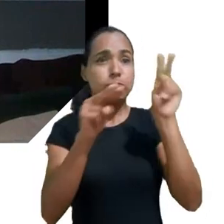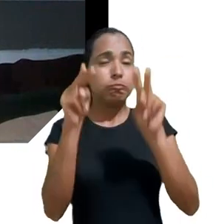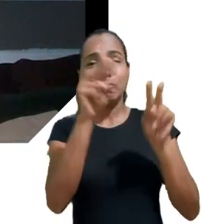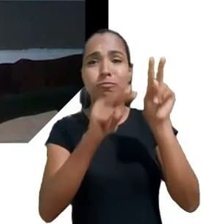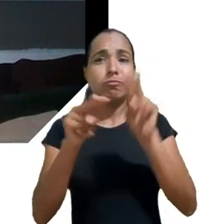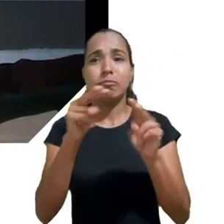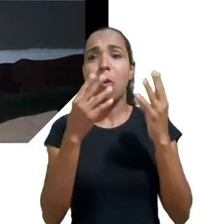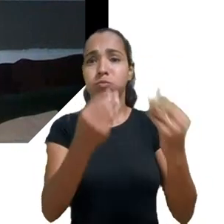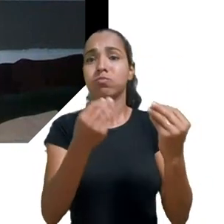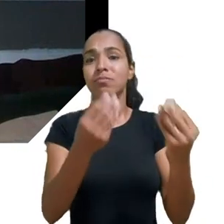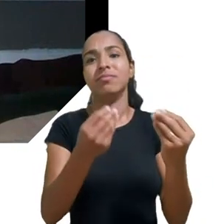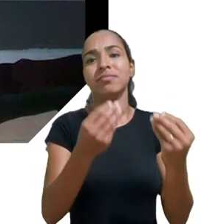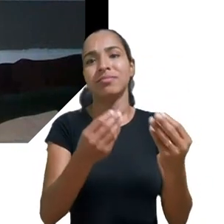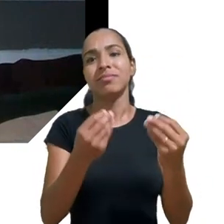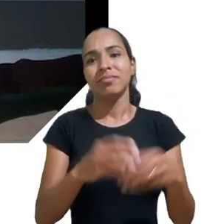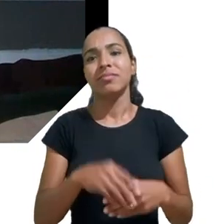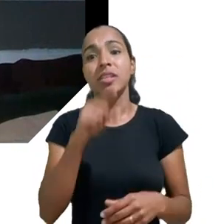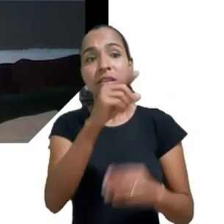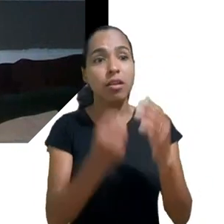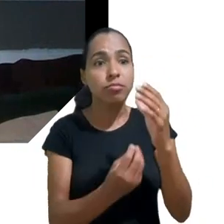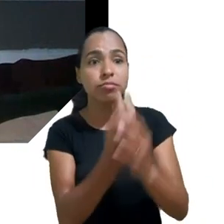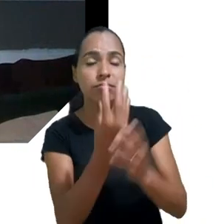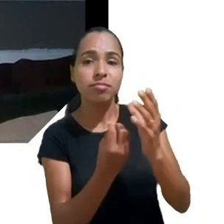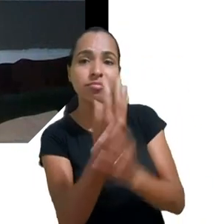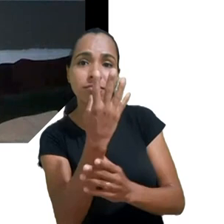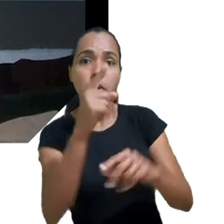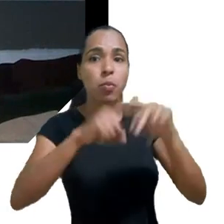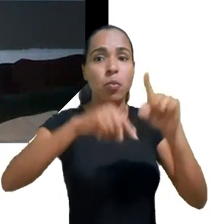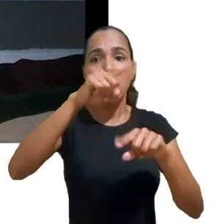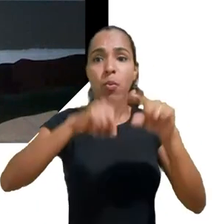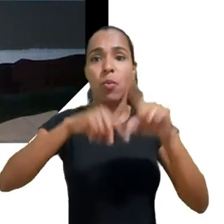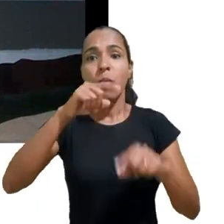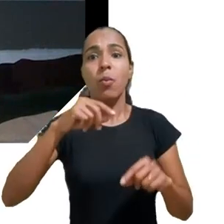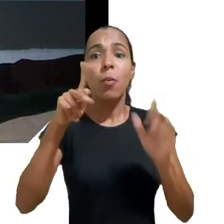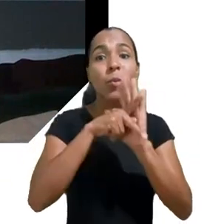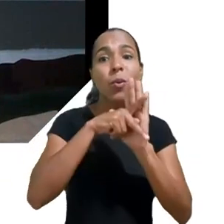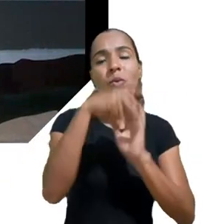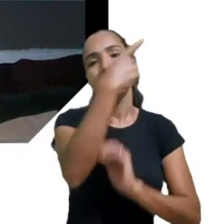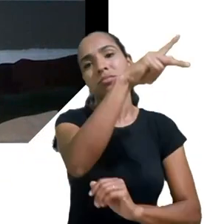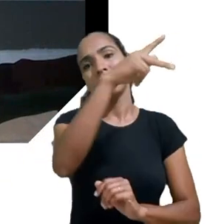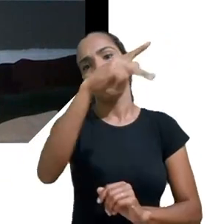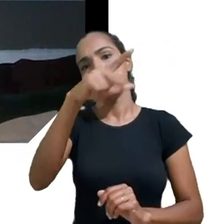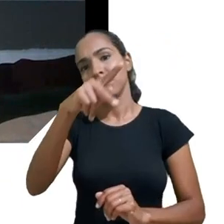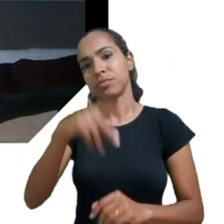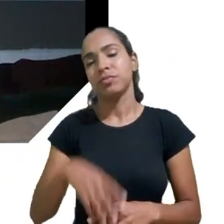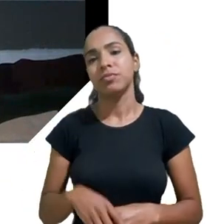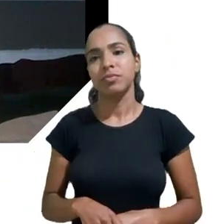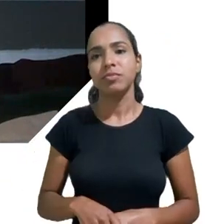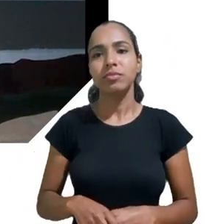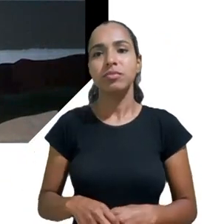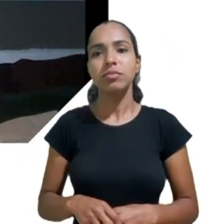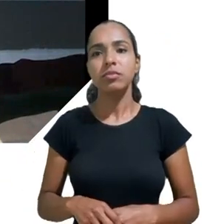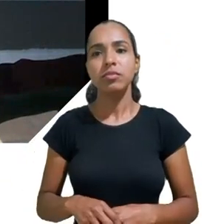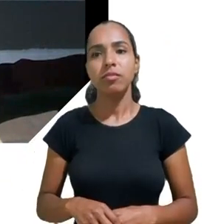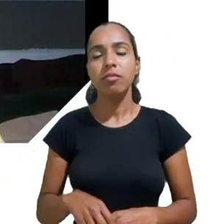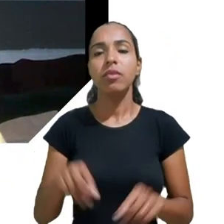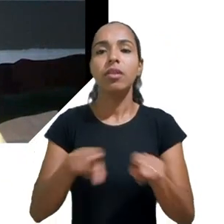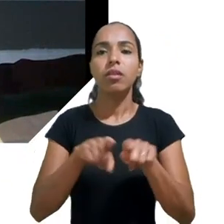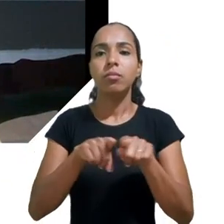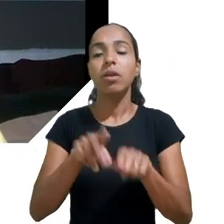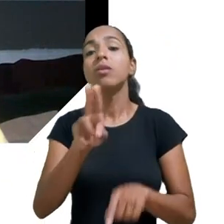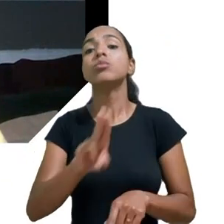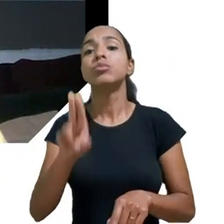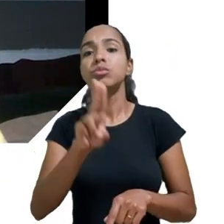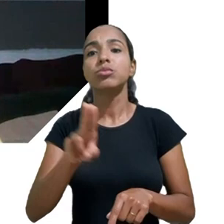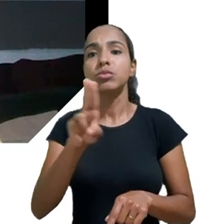próprios produtos, as suas próprias marcas. E assim, utilizando esse espaço para poder divulgar seus livros, suas